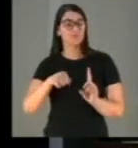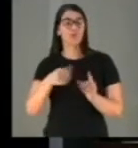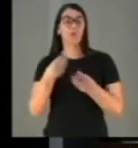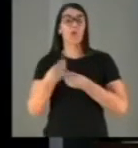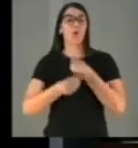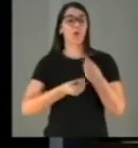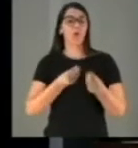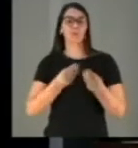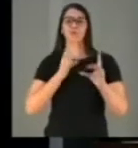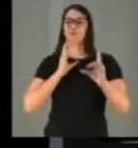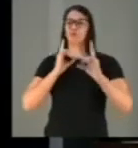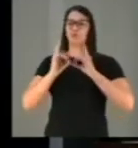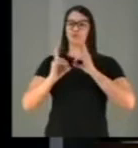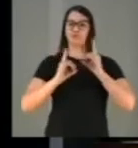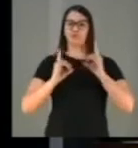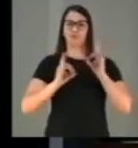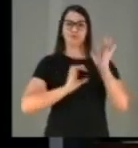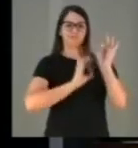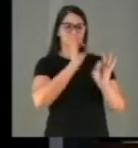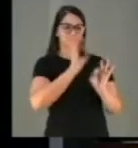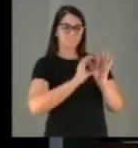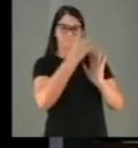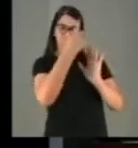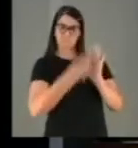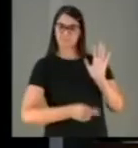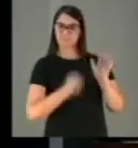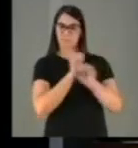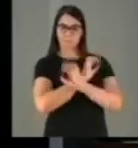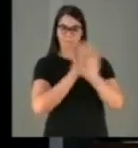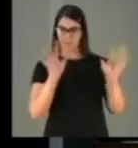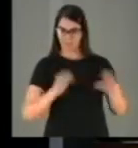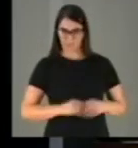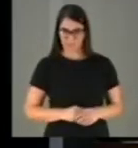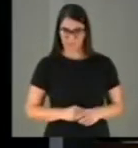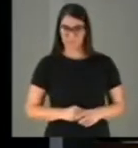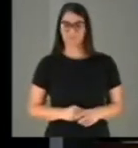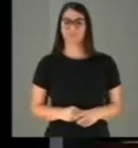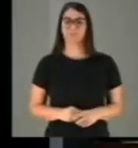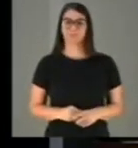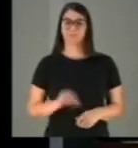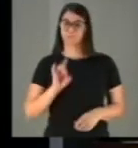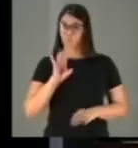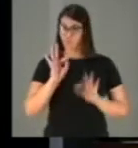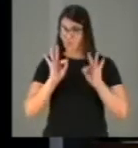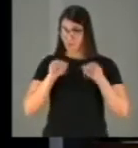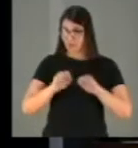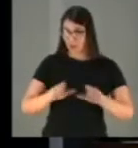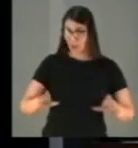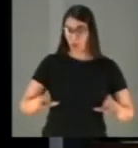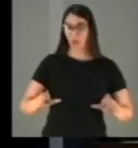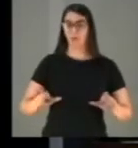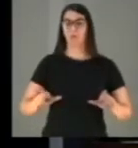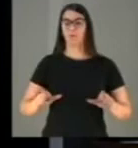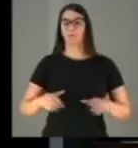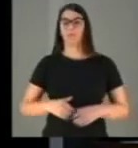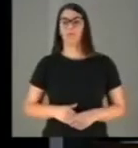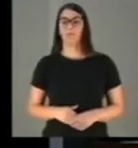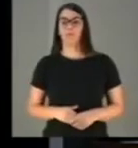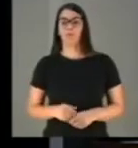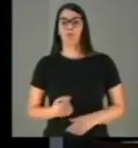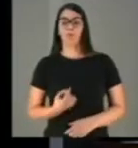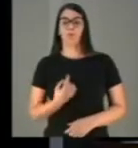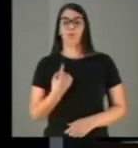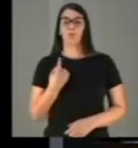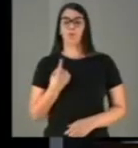diálogo e do planejamento transparente. Faça essa defesa, para finalizar, em plenário, para uma